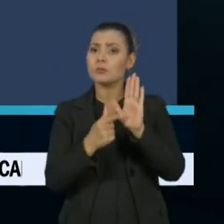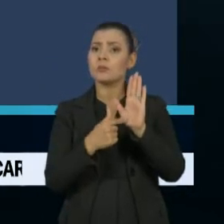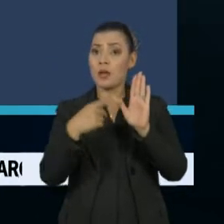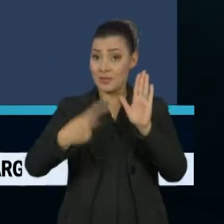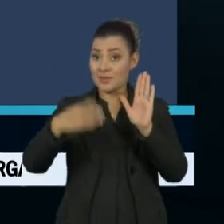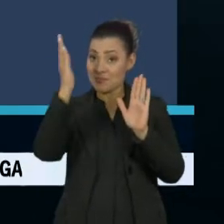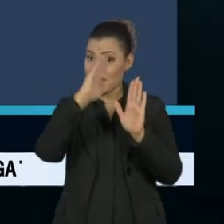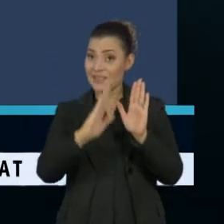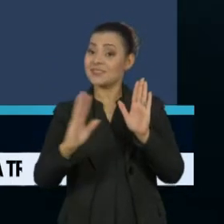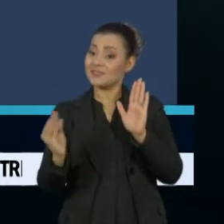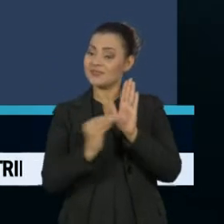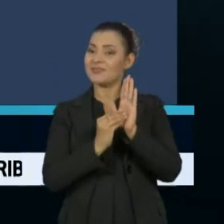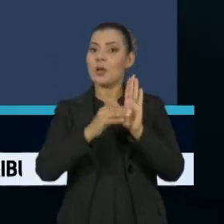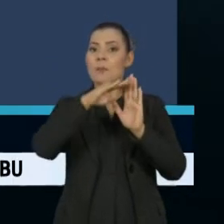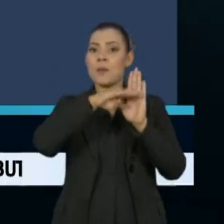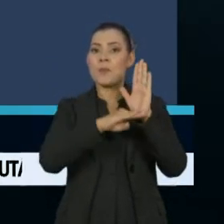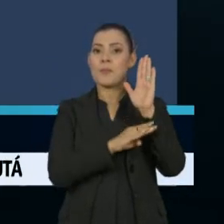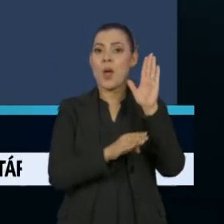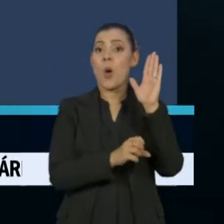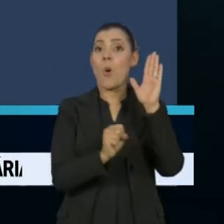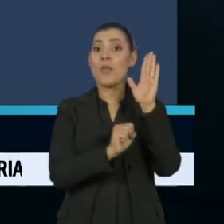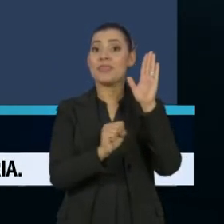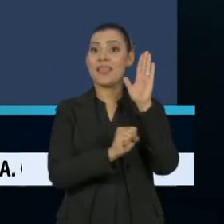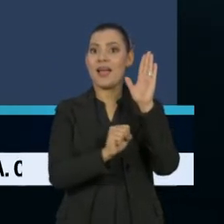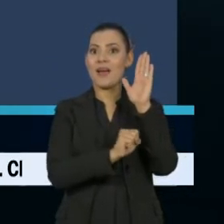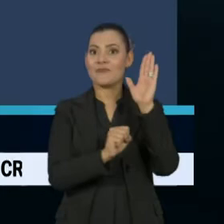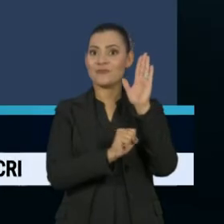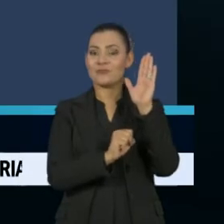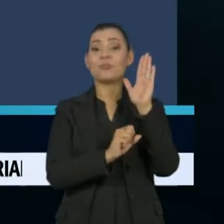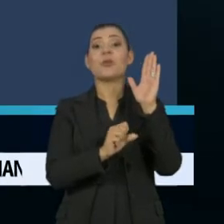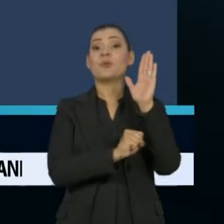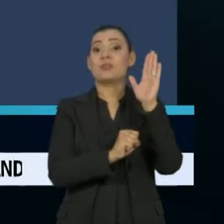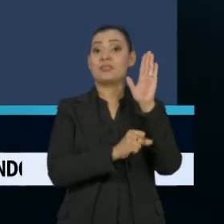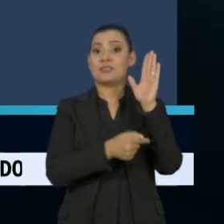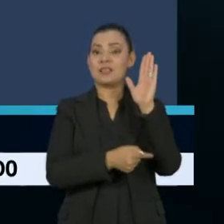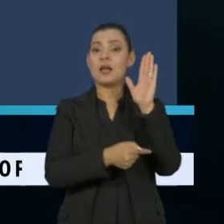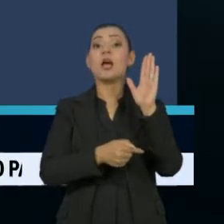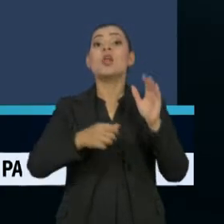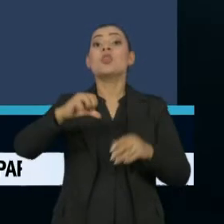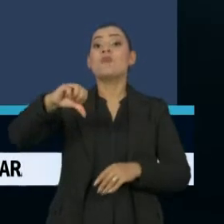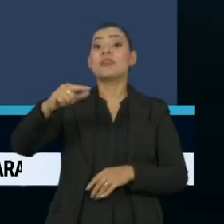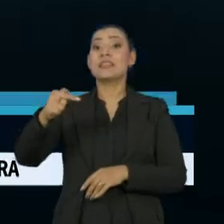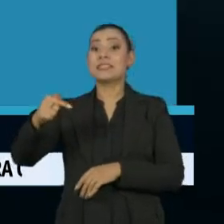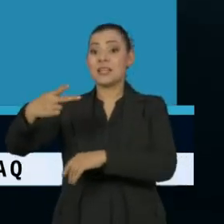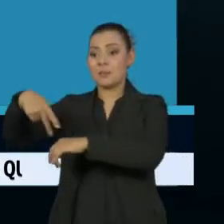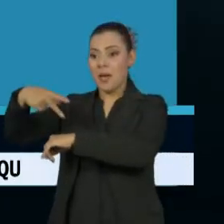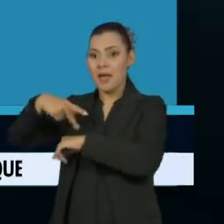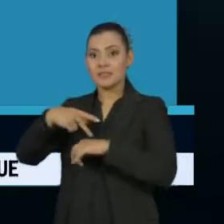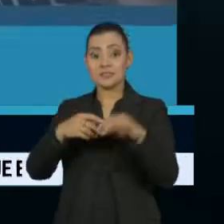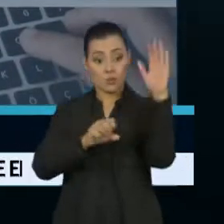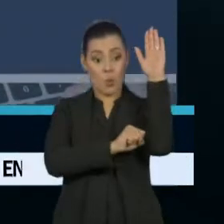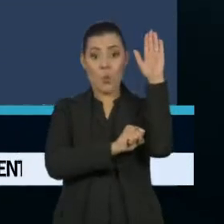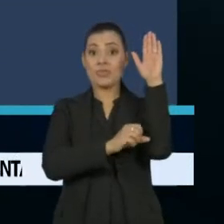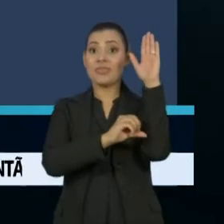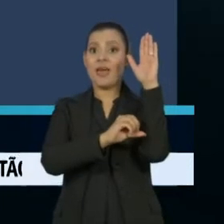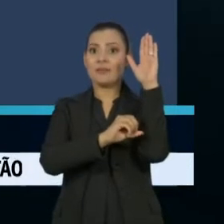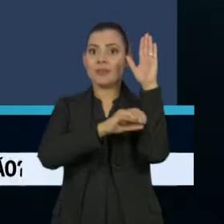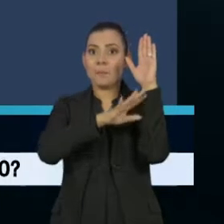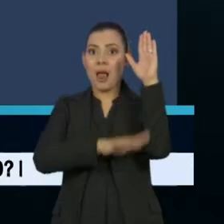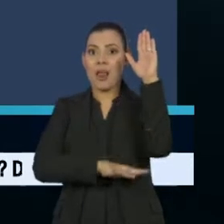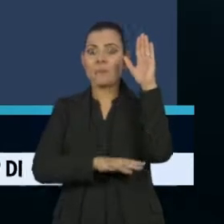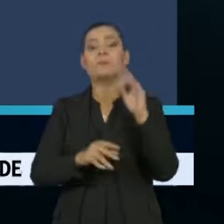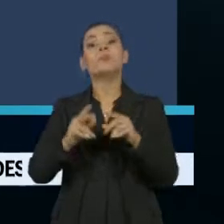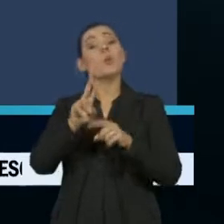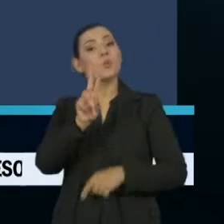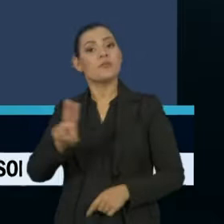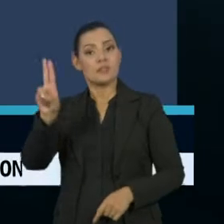Brasil na 86ª posição entre 97 nações analisadas. A pesquisadora da Universidade de